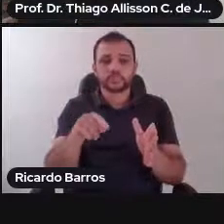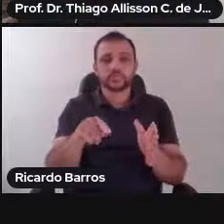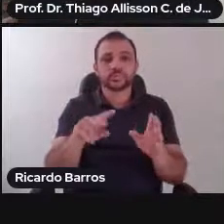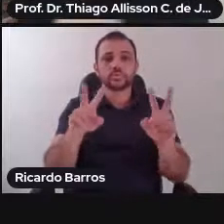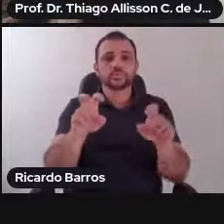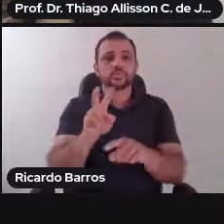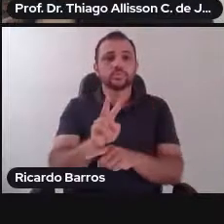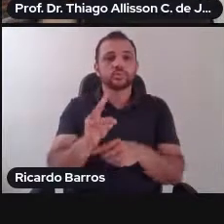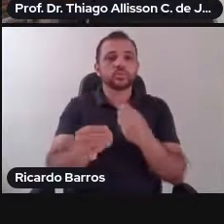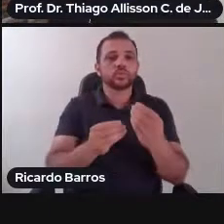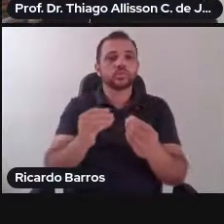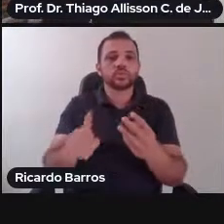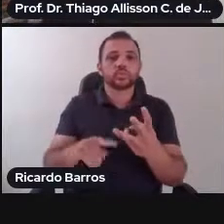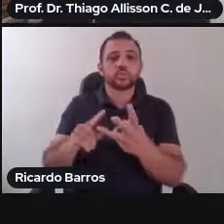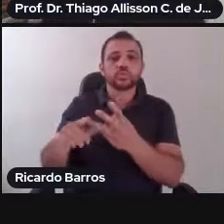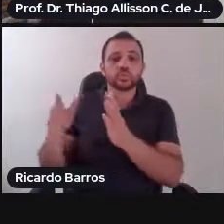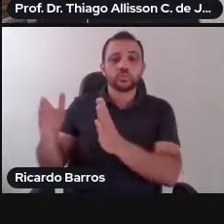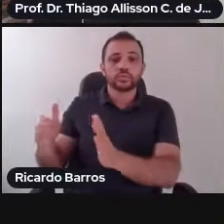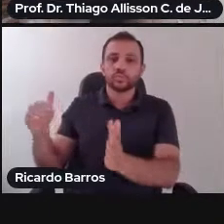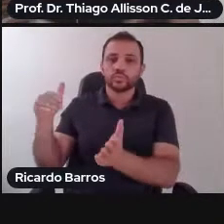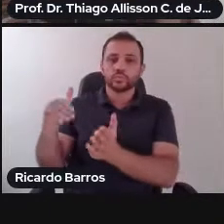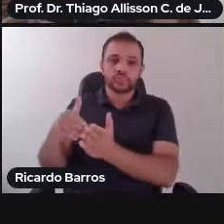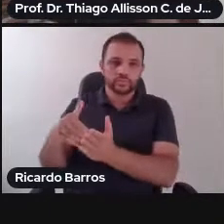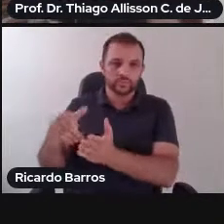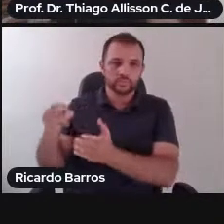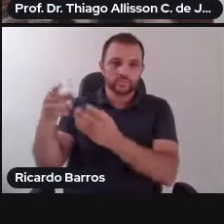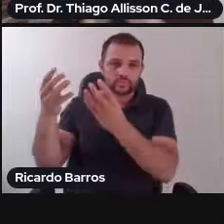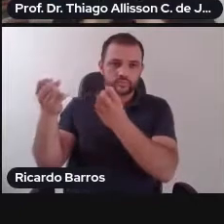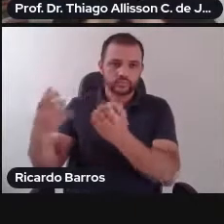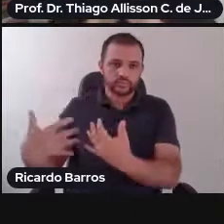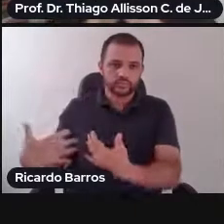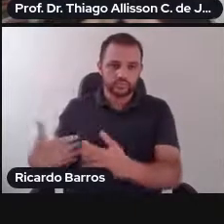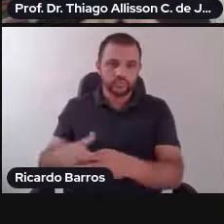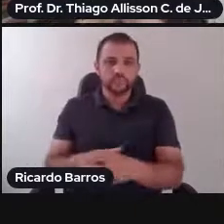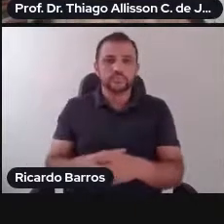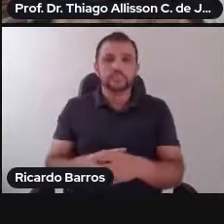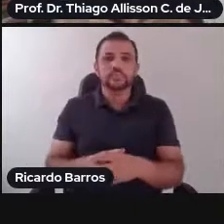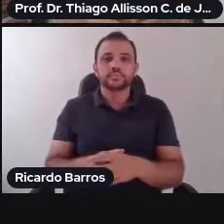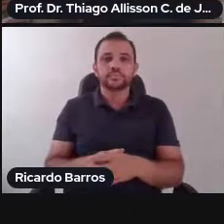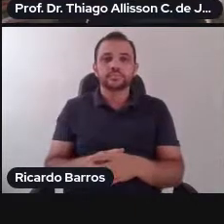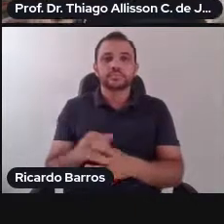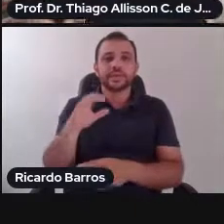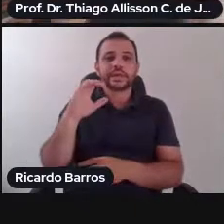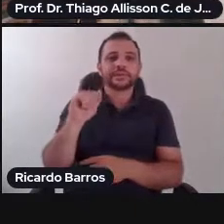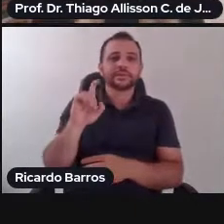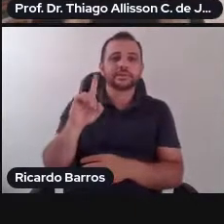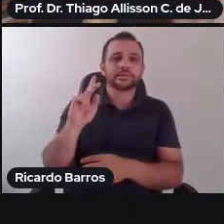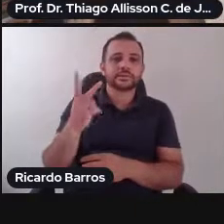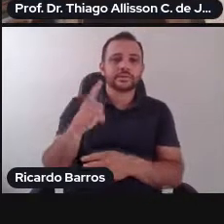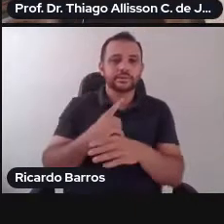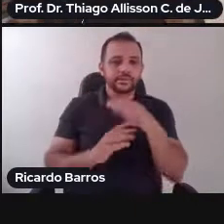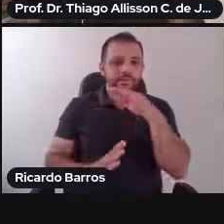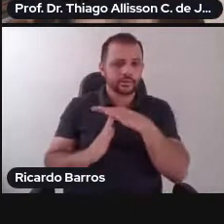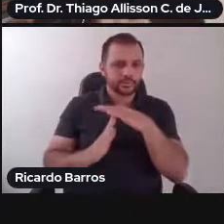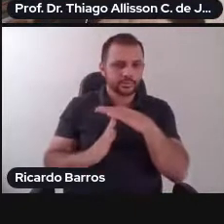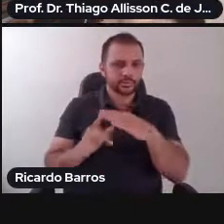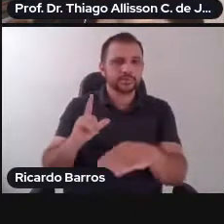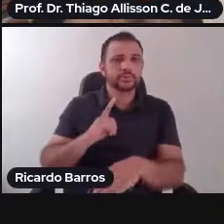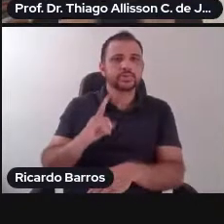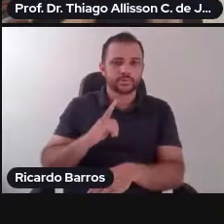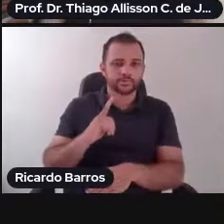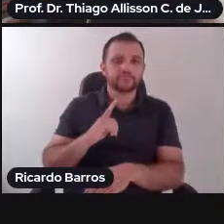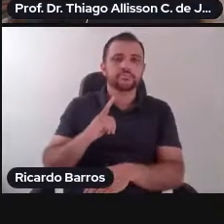os dispositivos finais e transitórios. A Convenção Americana, Tiago, ela tem algum limite? Tem. Não existe norma